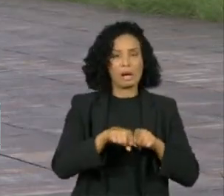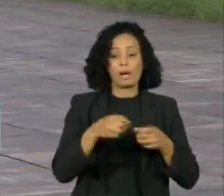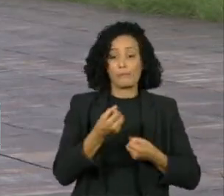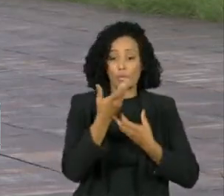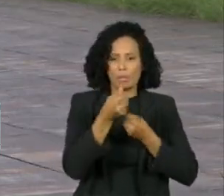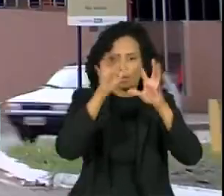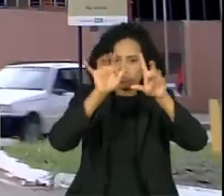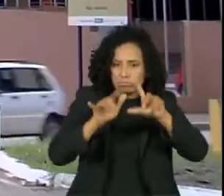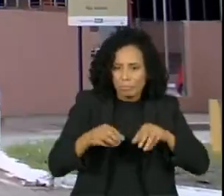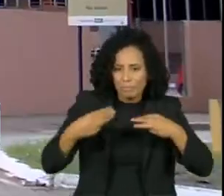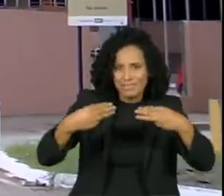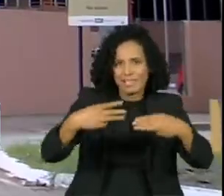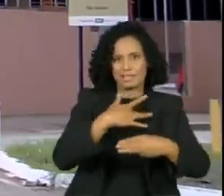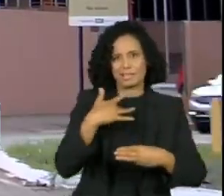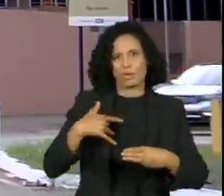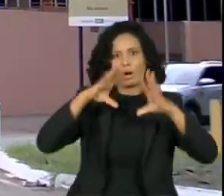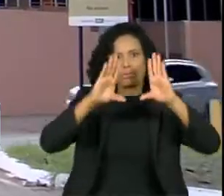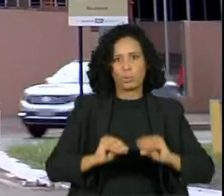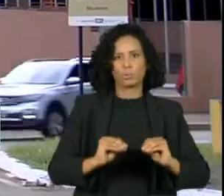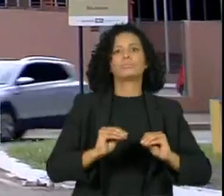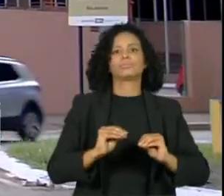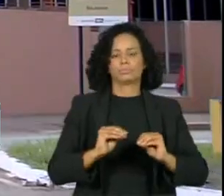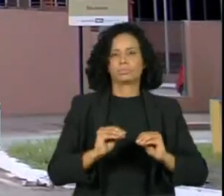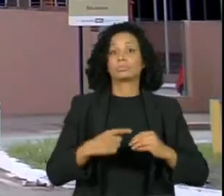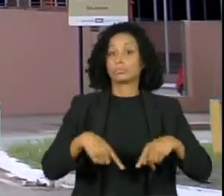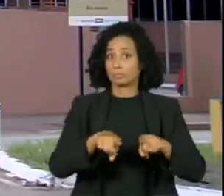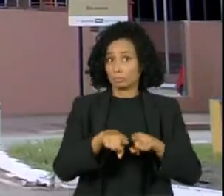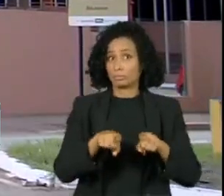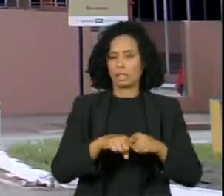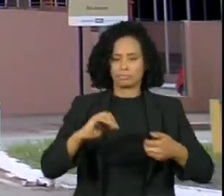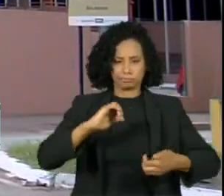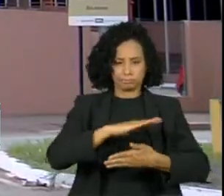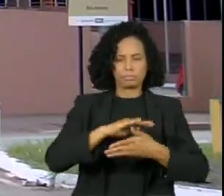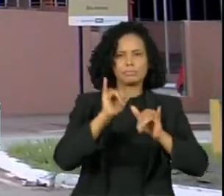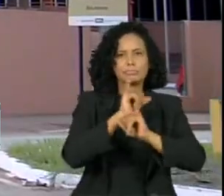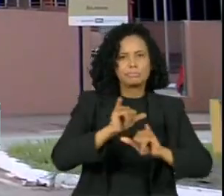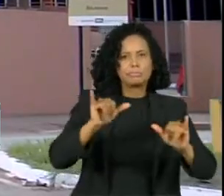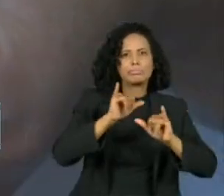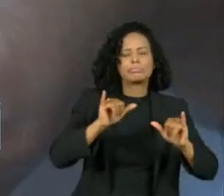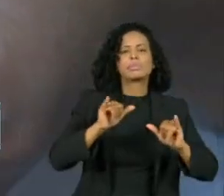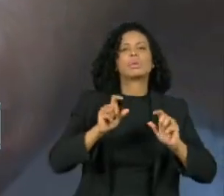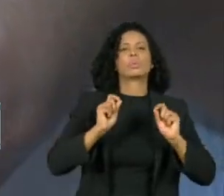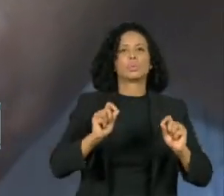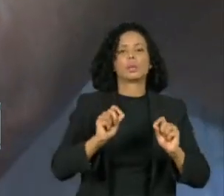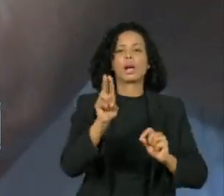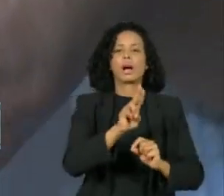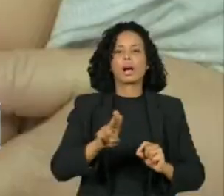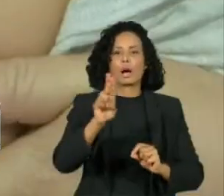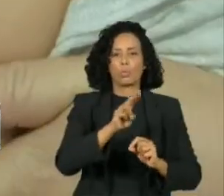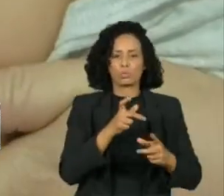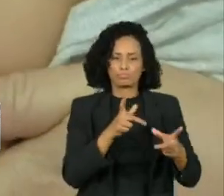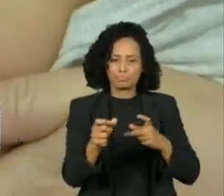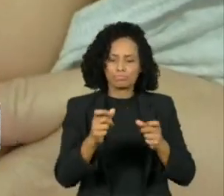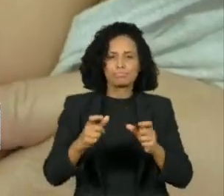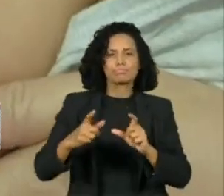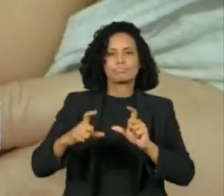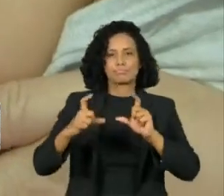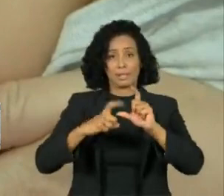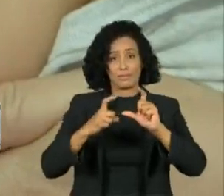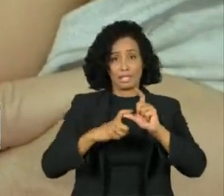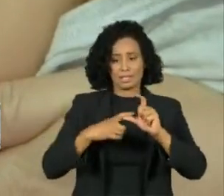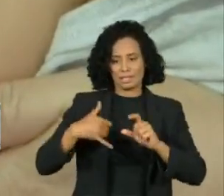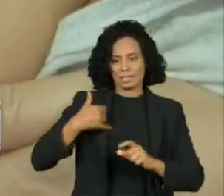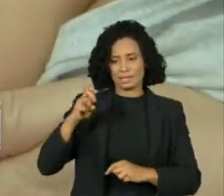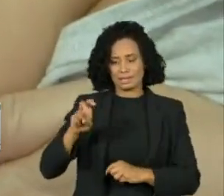Ministério da Saúde. A Agência Nacional de Vigilância Sanitária liberou o uso da vacina da Pfizer para crianças de 5